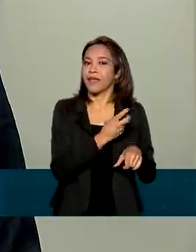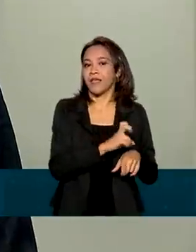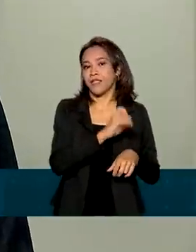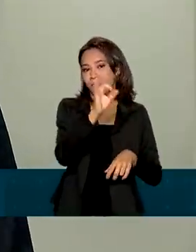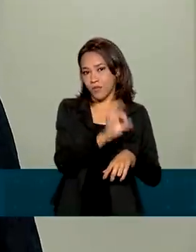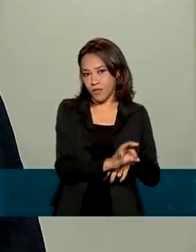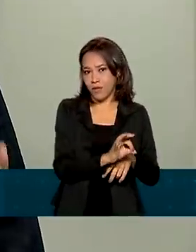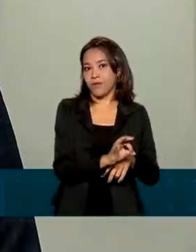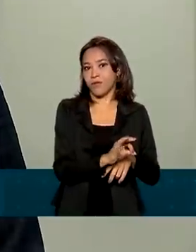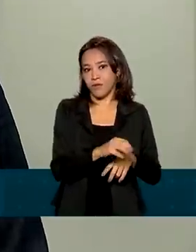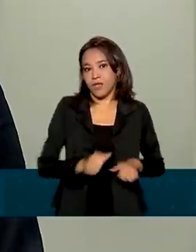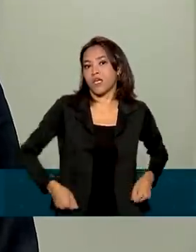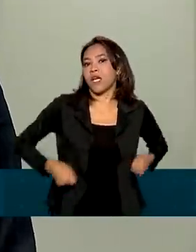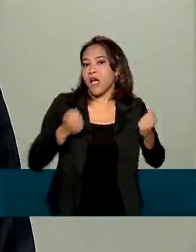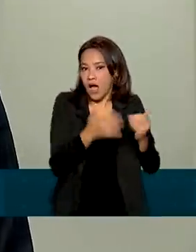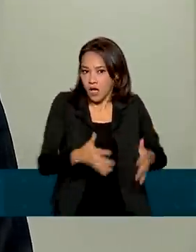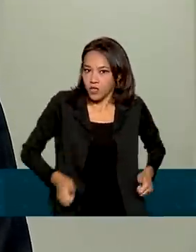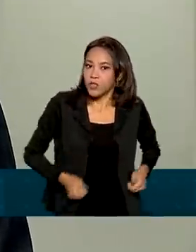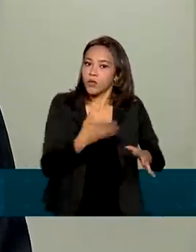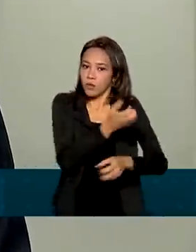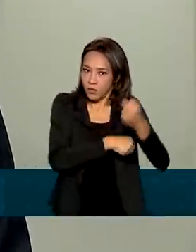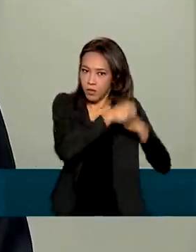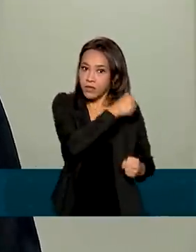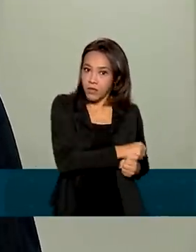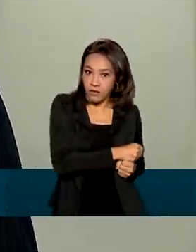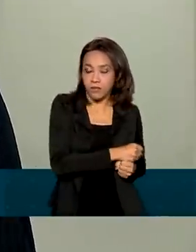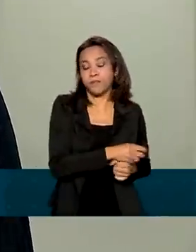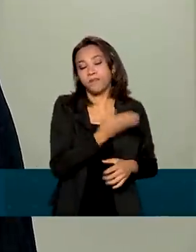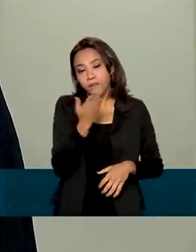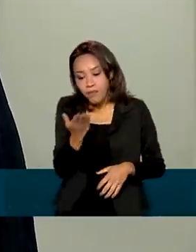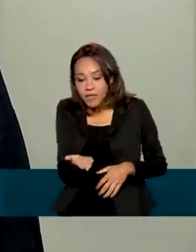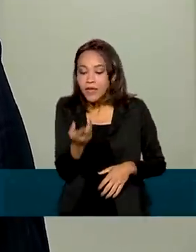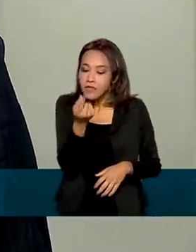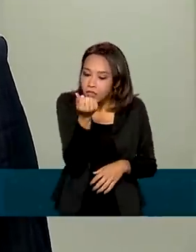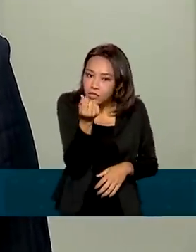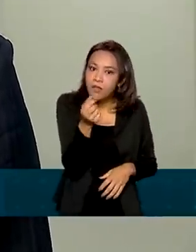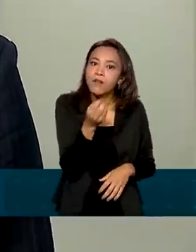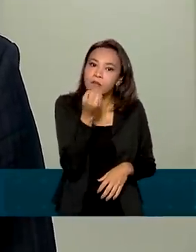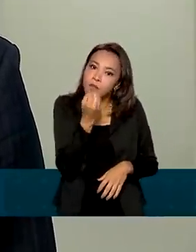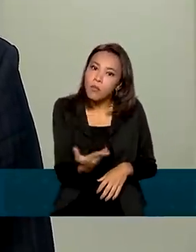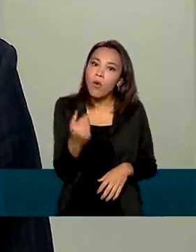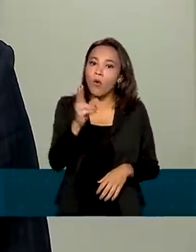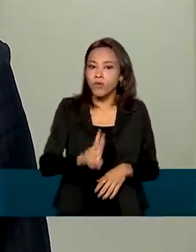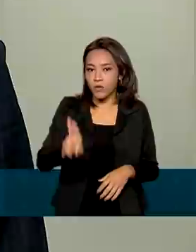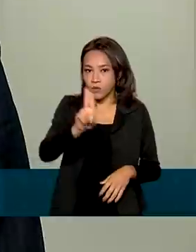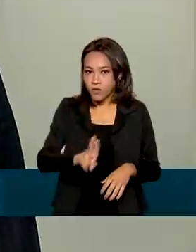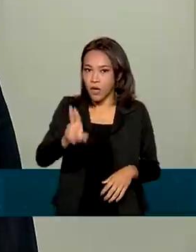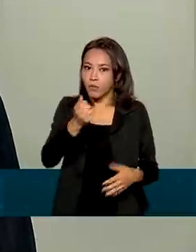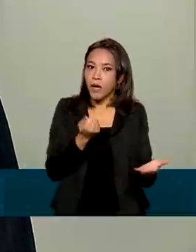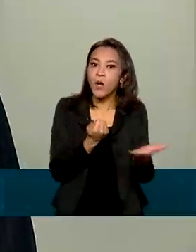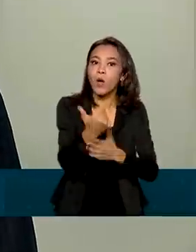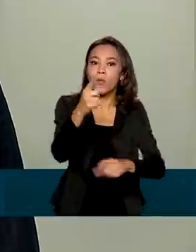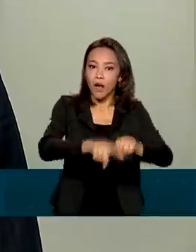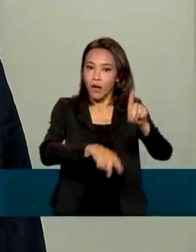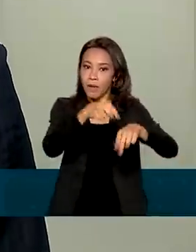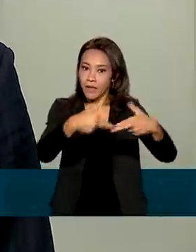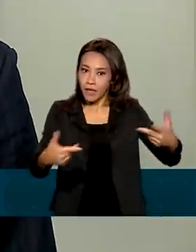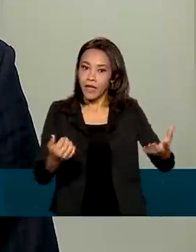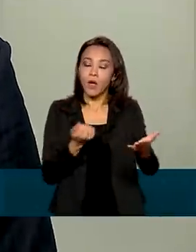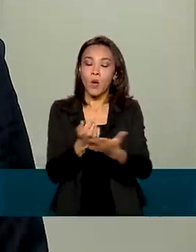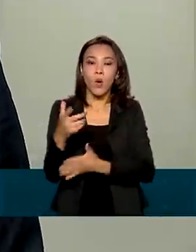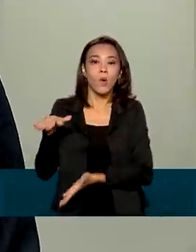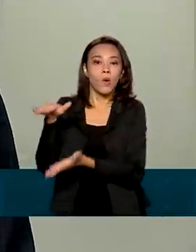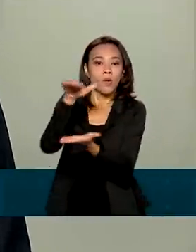gastou, grosso modo, no ano passado. De qualquer maneira, é um recurso útil que pode ser utilizado para compra de insumos, compra de vacinas,